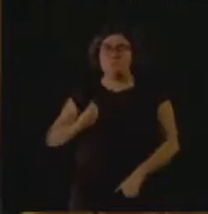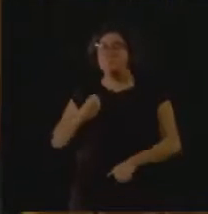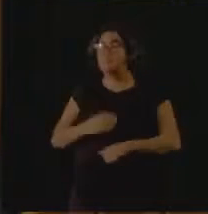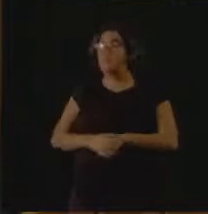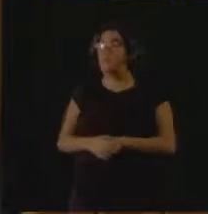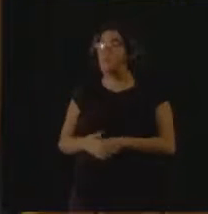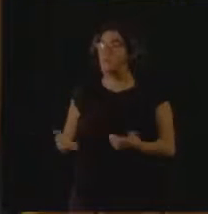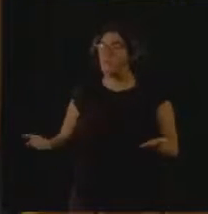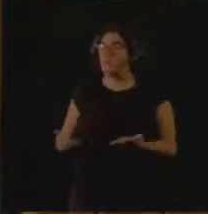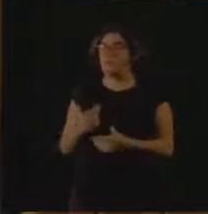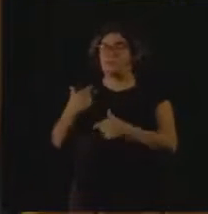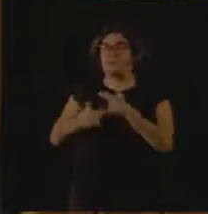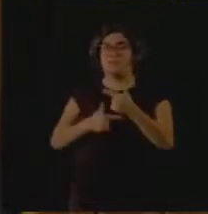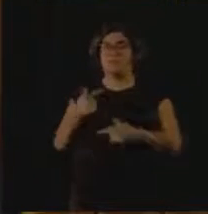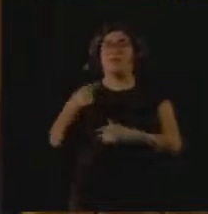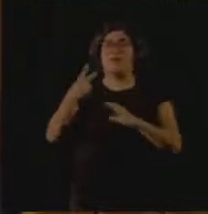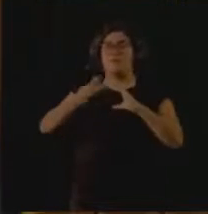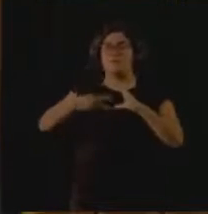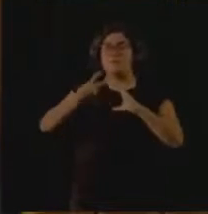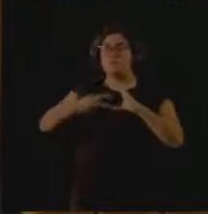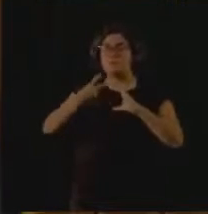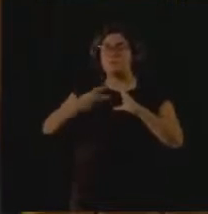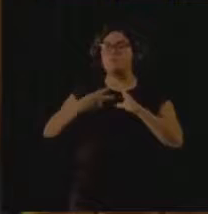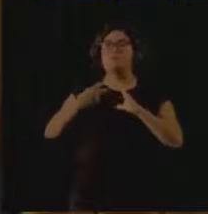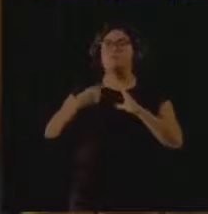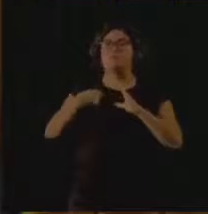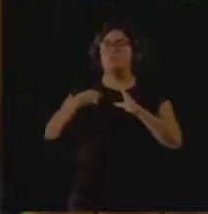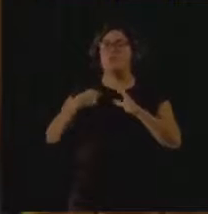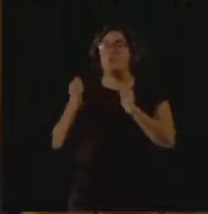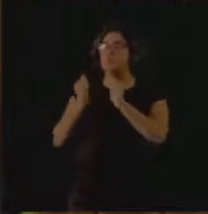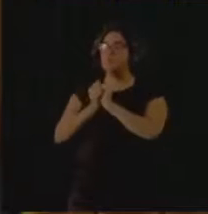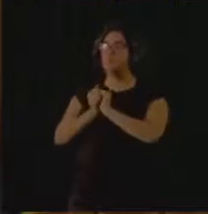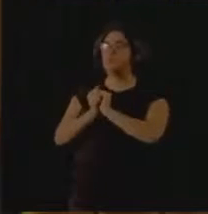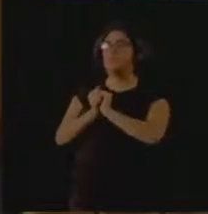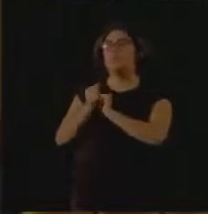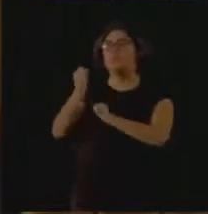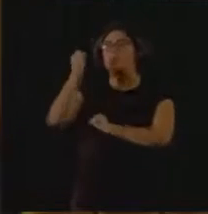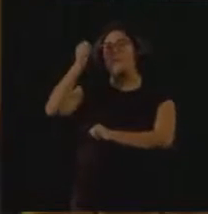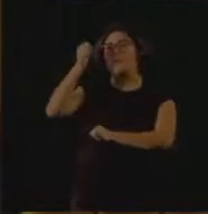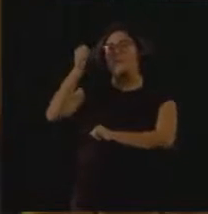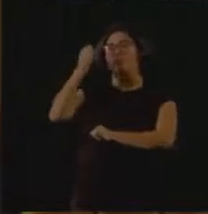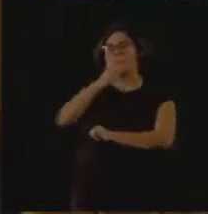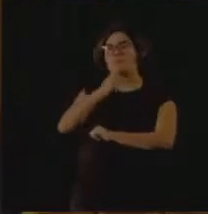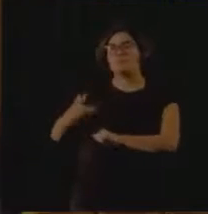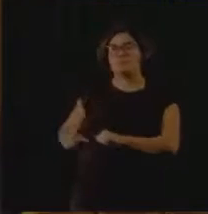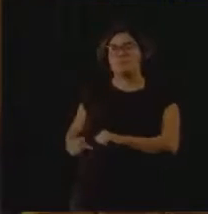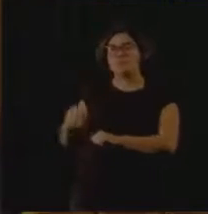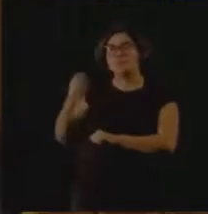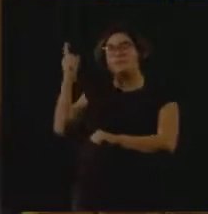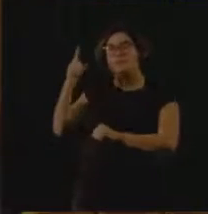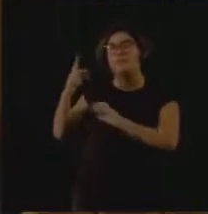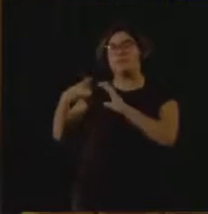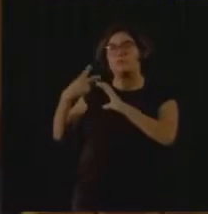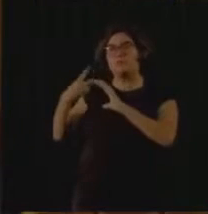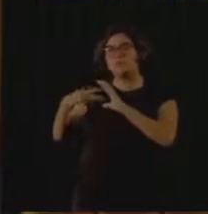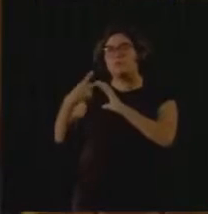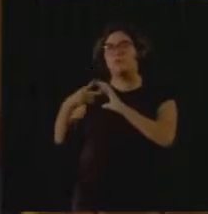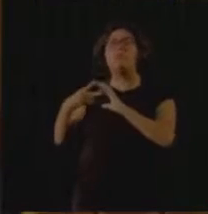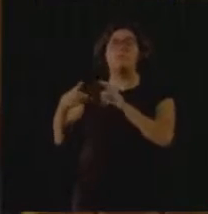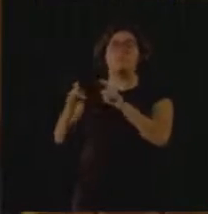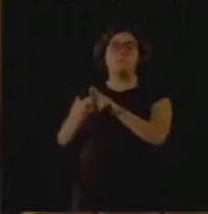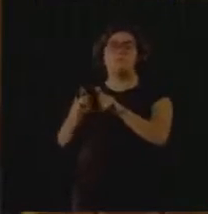trabalho na Câmara de Vereadores, assessorando o presidente da Câmara. E o presidente, muito sensível a essa causa também, criou uma área de